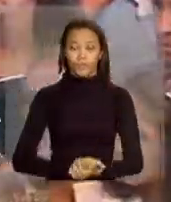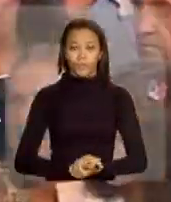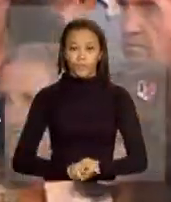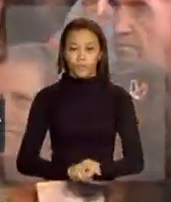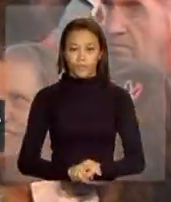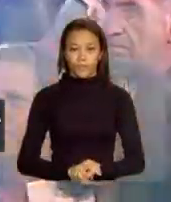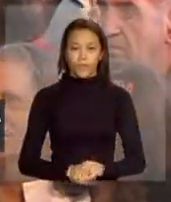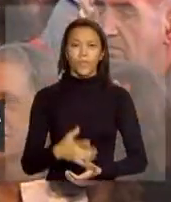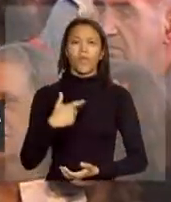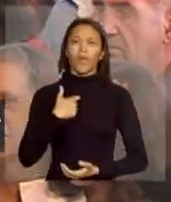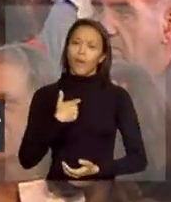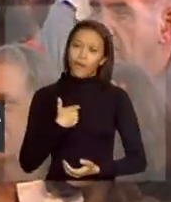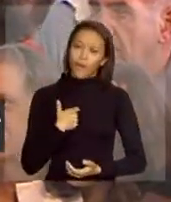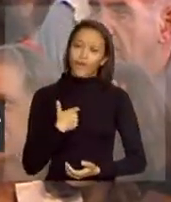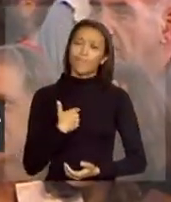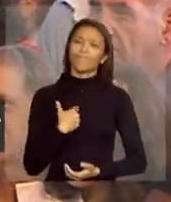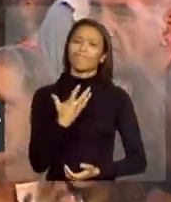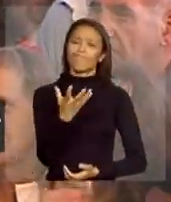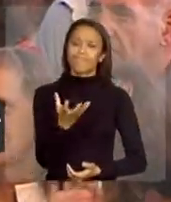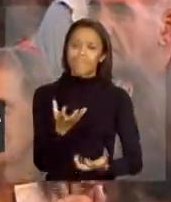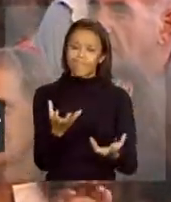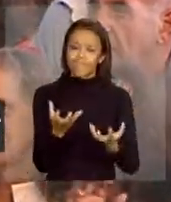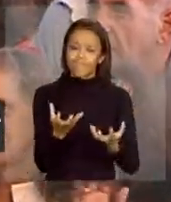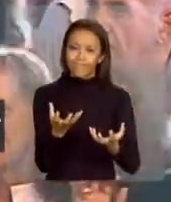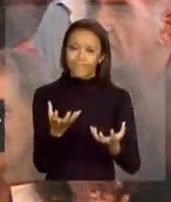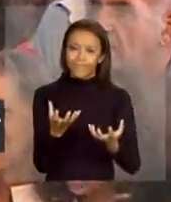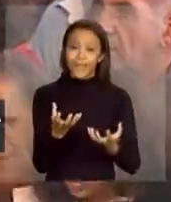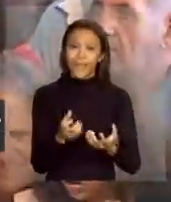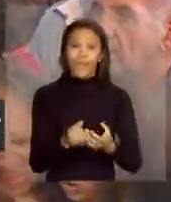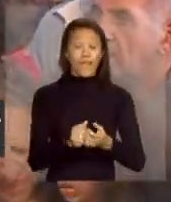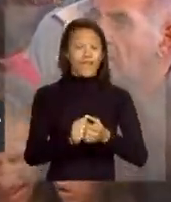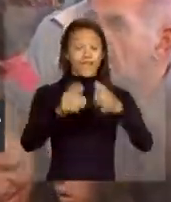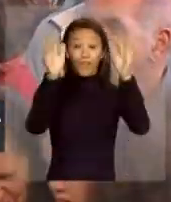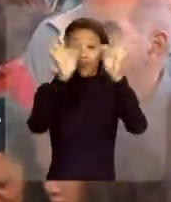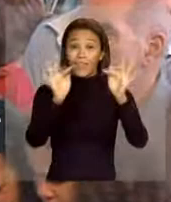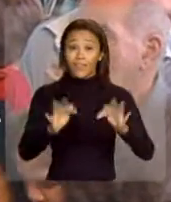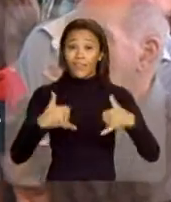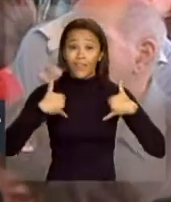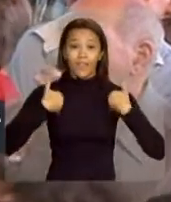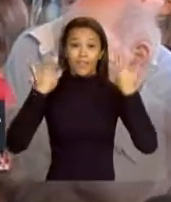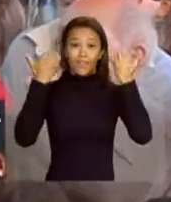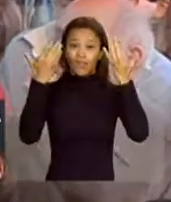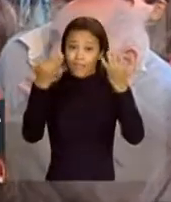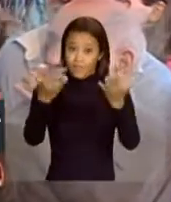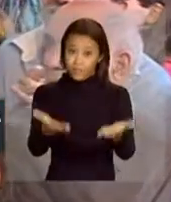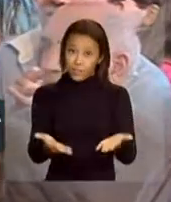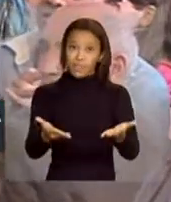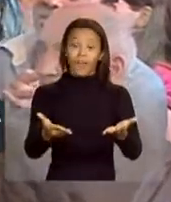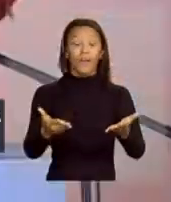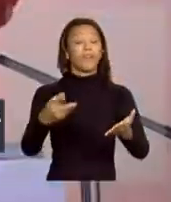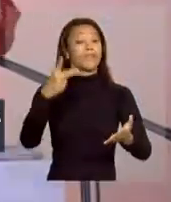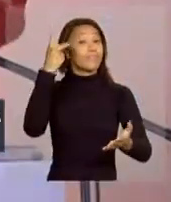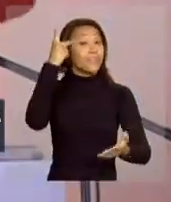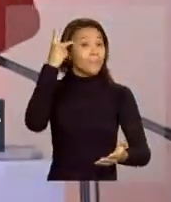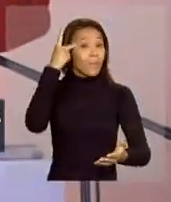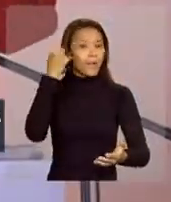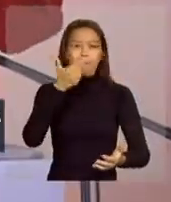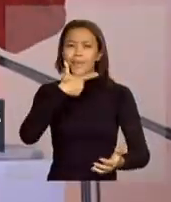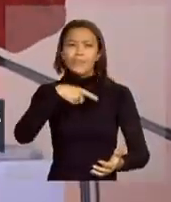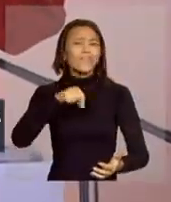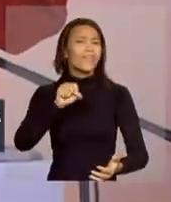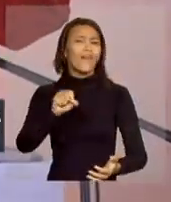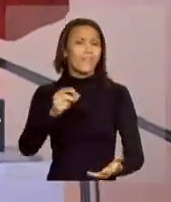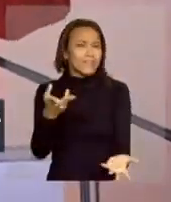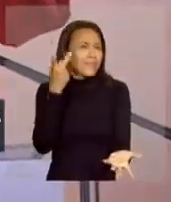Eu queria desejar um feliz aniversário para São Paulo. Mas quem é